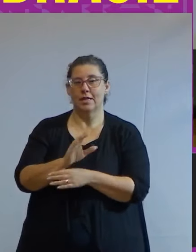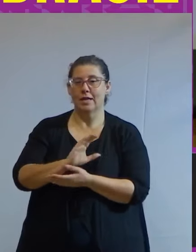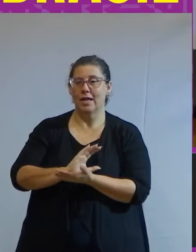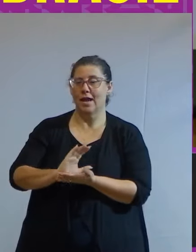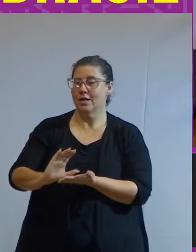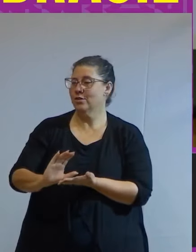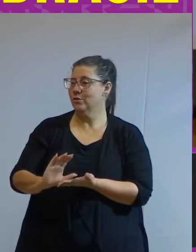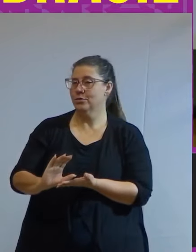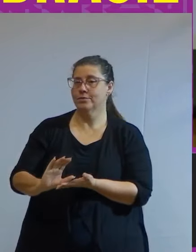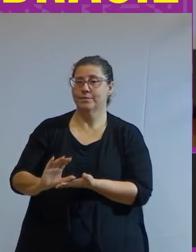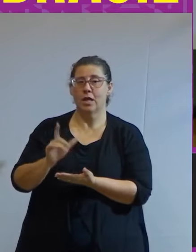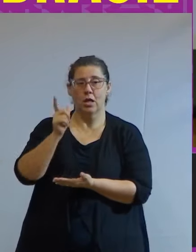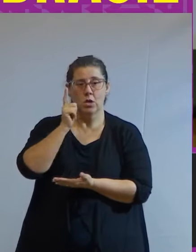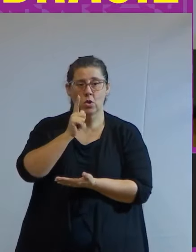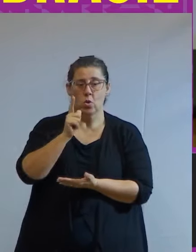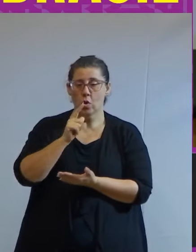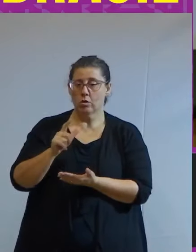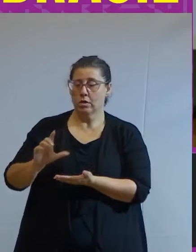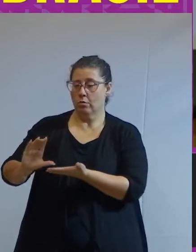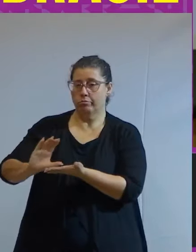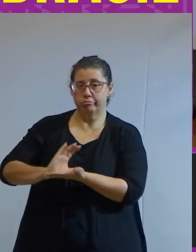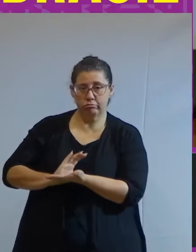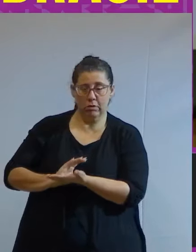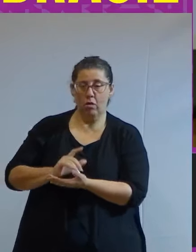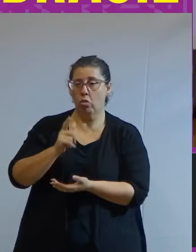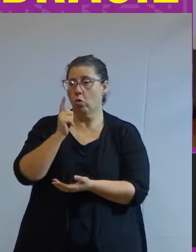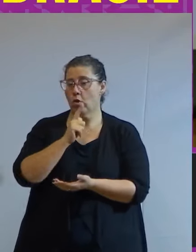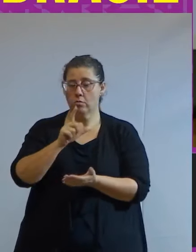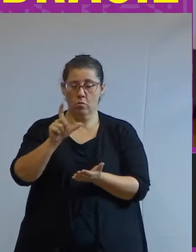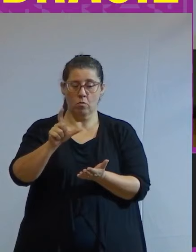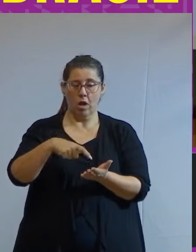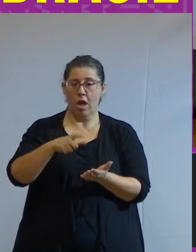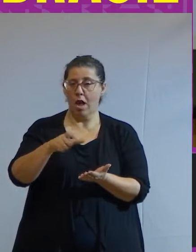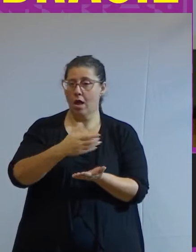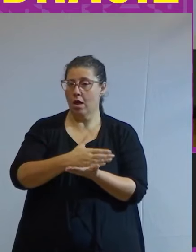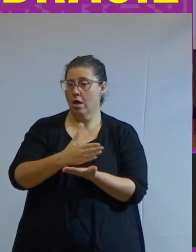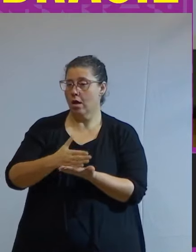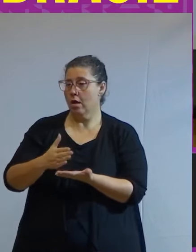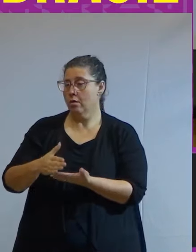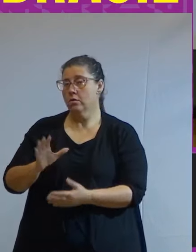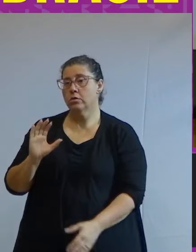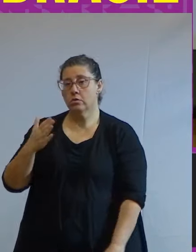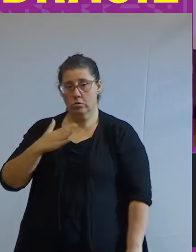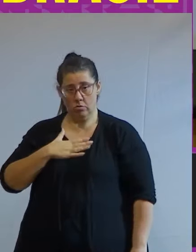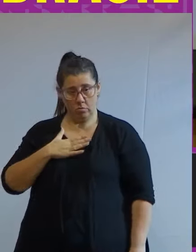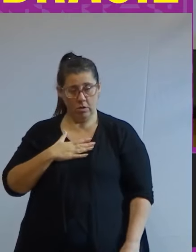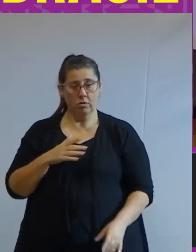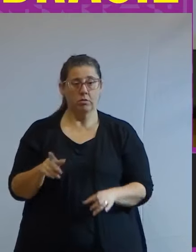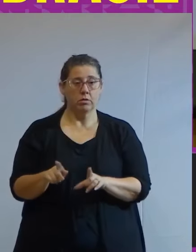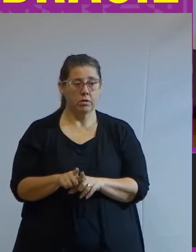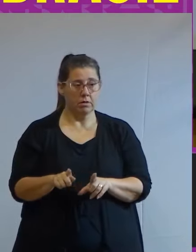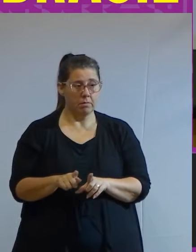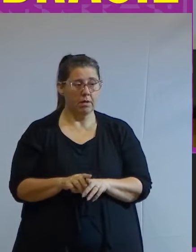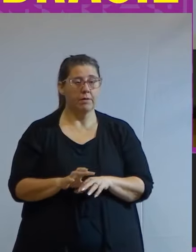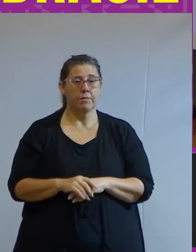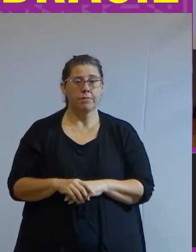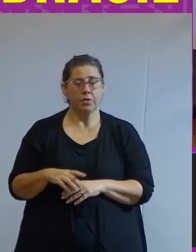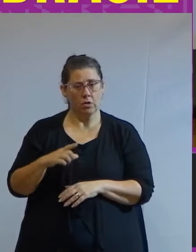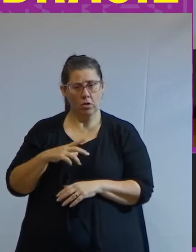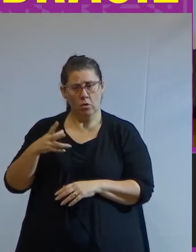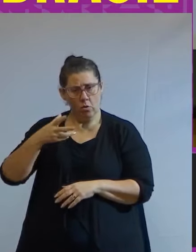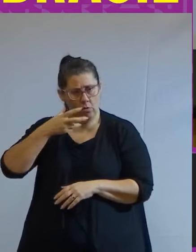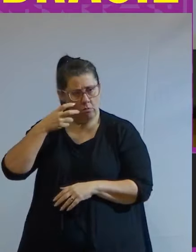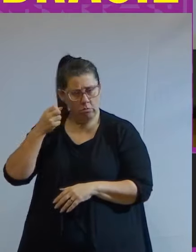elas não conseguem ter um empréstimo não conseguem fazer um cartão de crédito isso aconteceu comigo mesmo tendo um faturamento muito bom